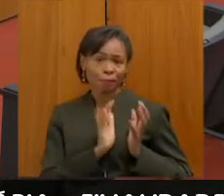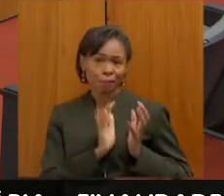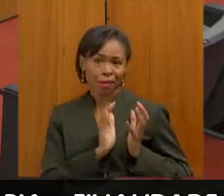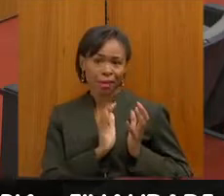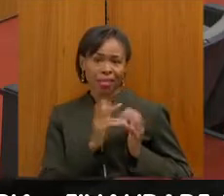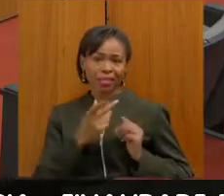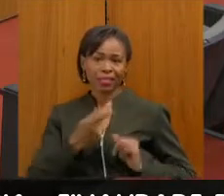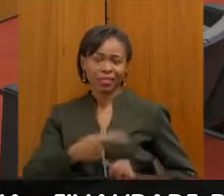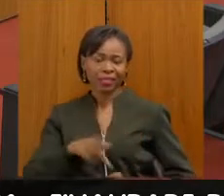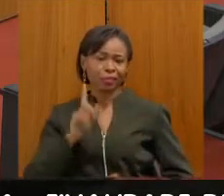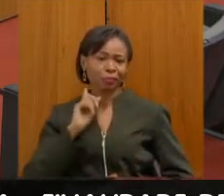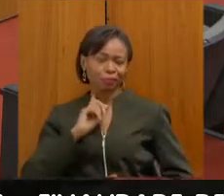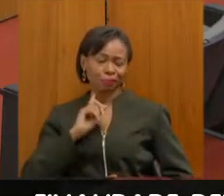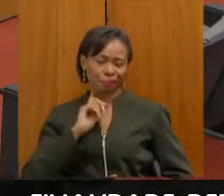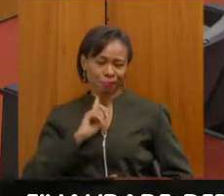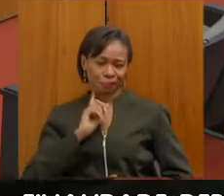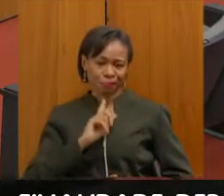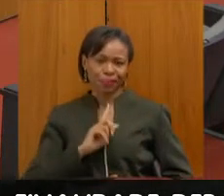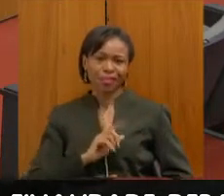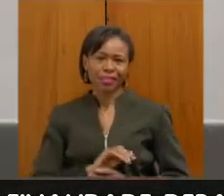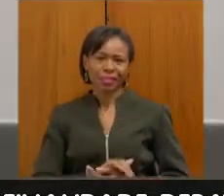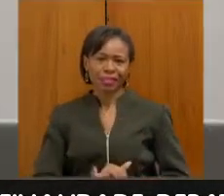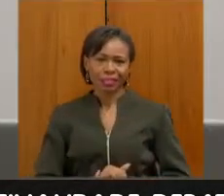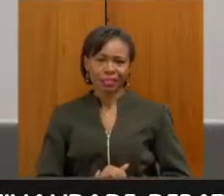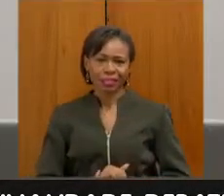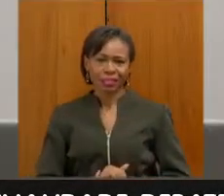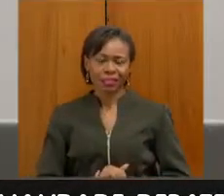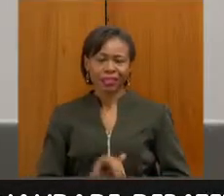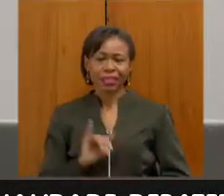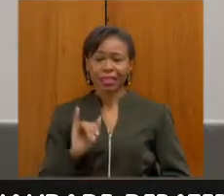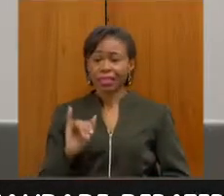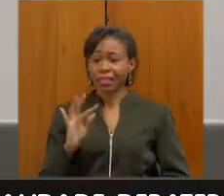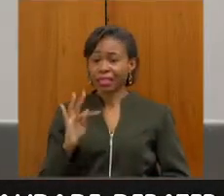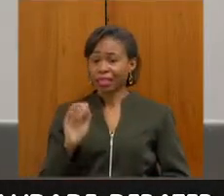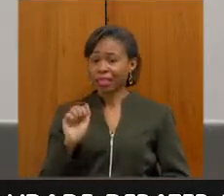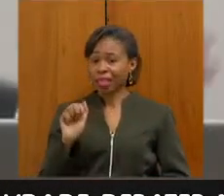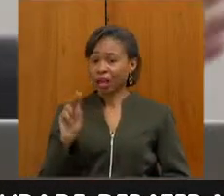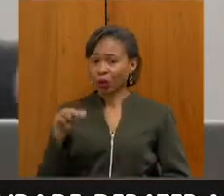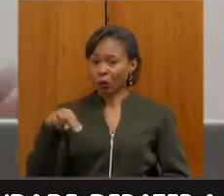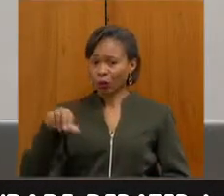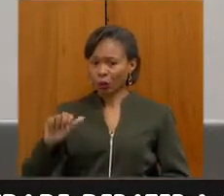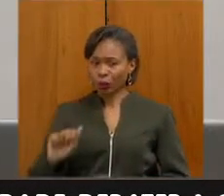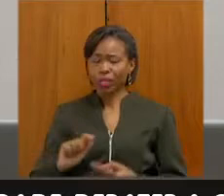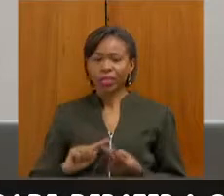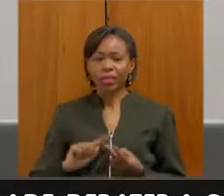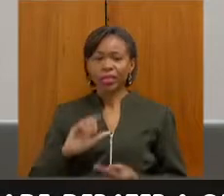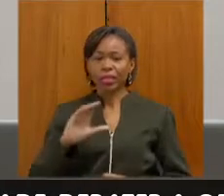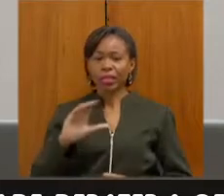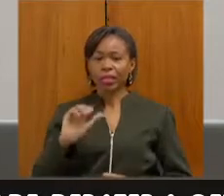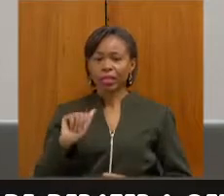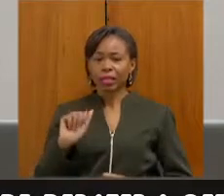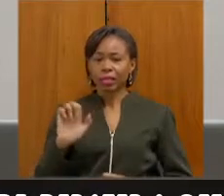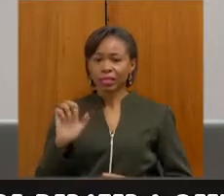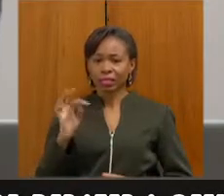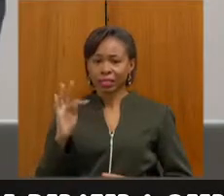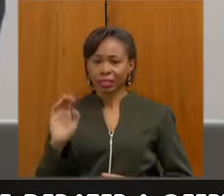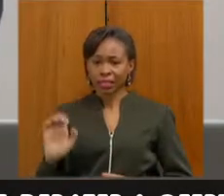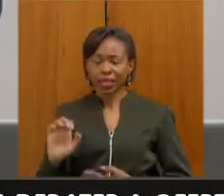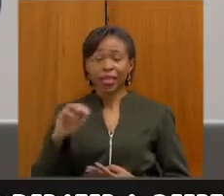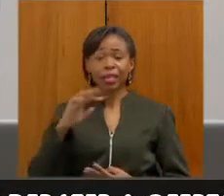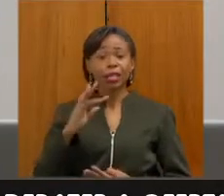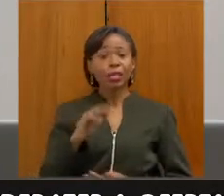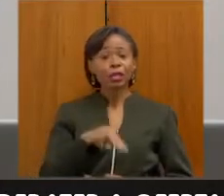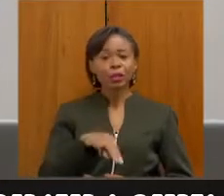aqui sendo representadas pela APAI de Itaúna, pela APAI de Caeté e pela APAI de Mateus Leme. Muito